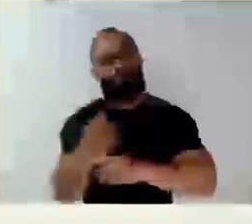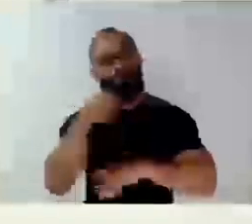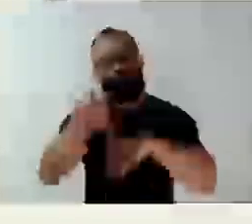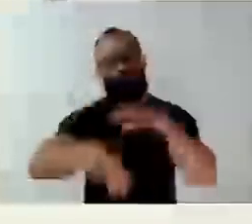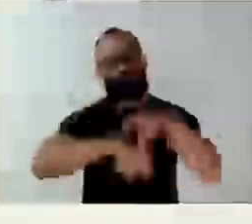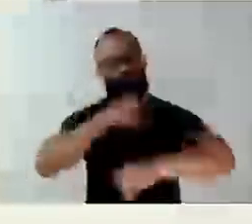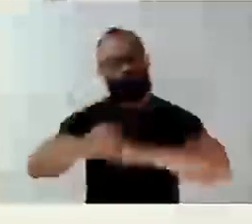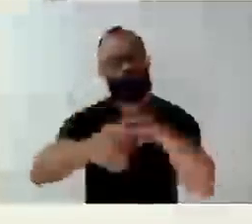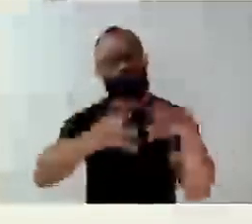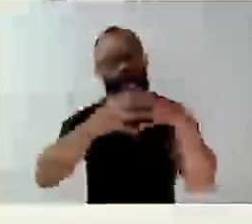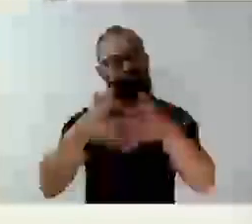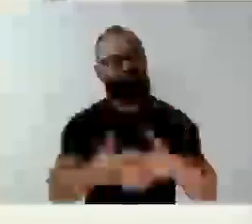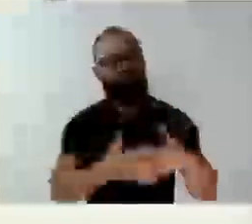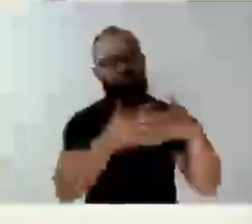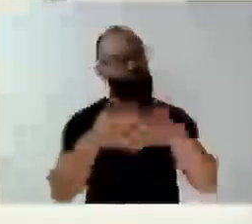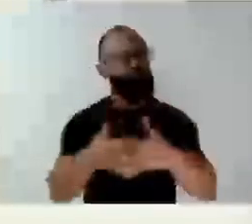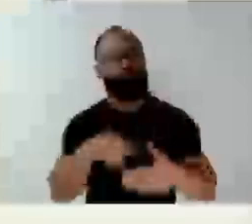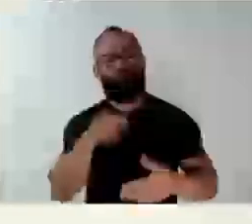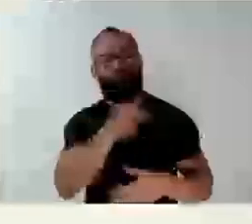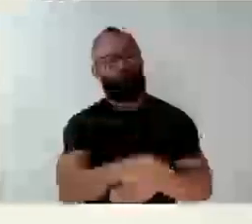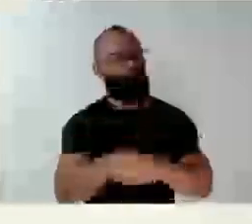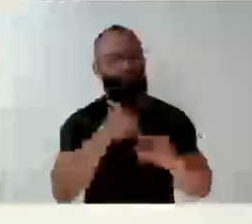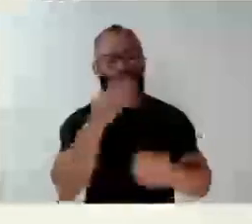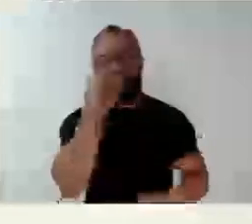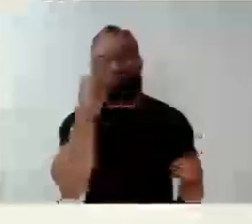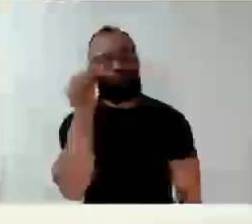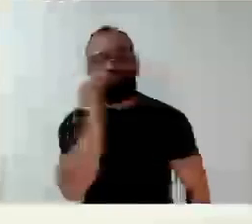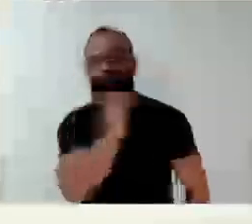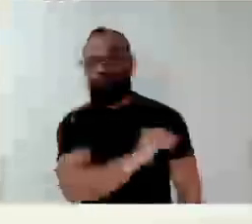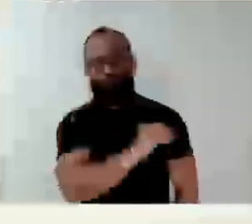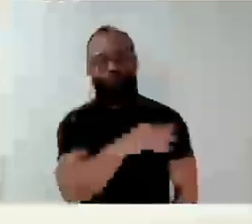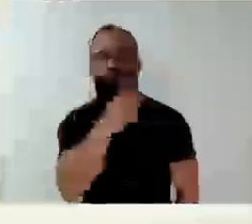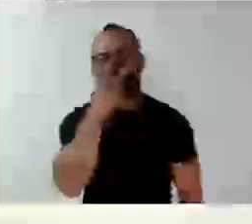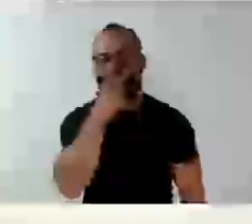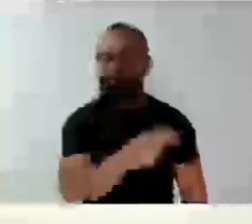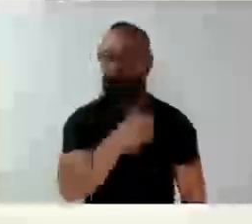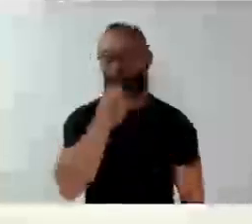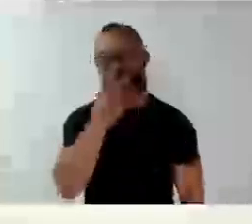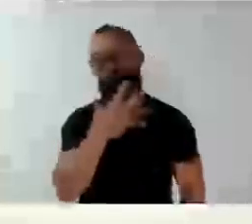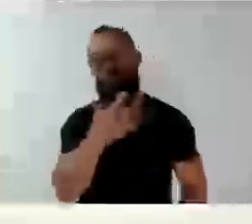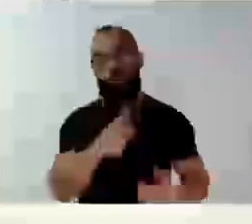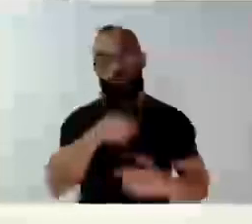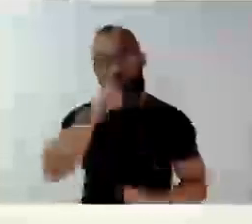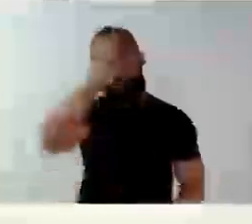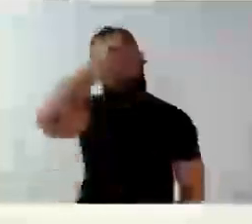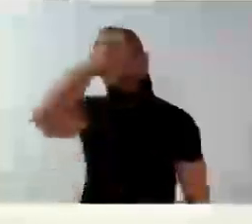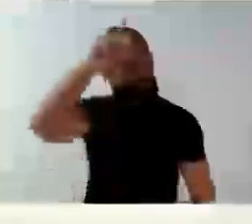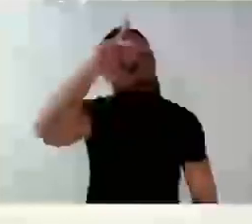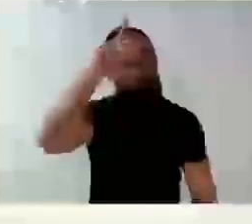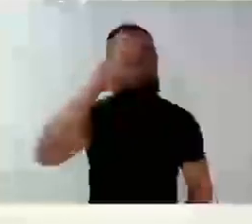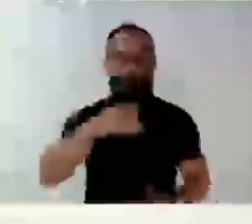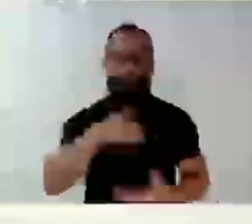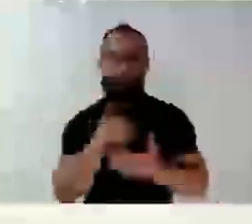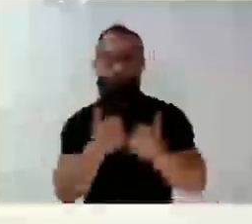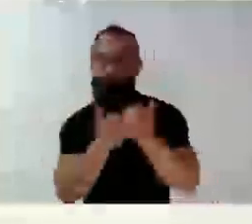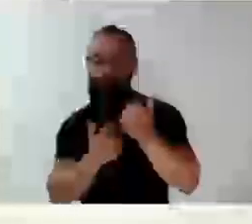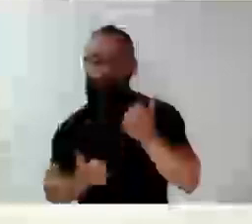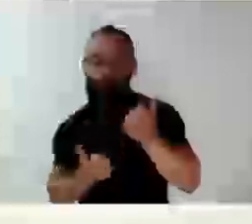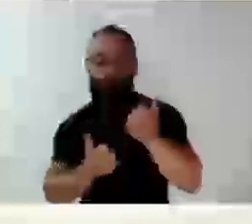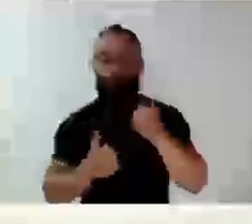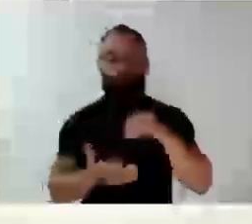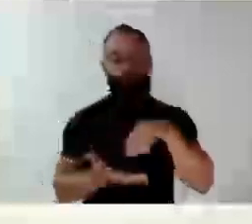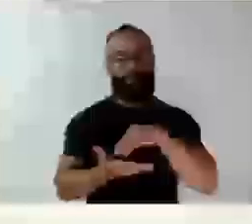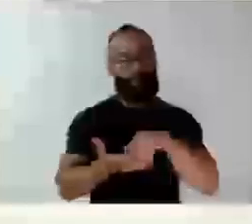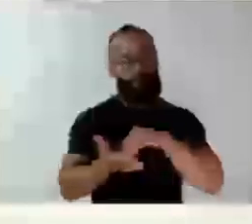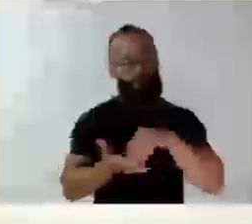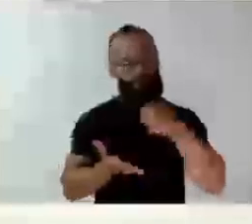De fato, está um descaso. Que bom que o prefeito, que o vice-prefeito, que o secretário está em cima, está